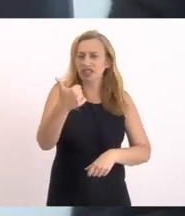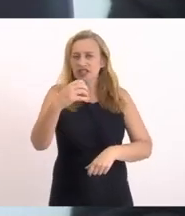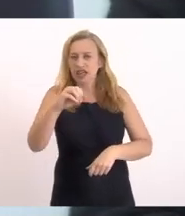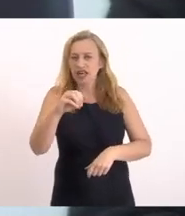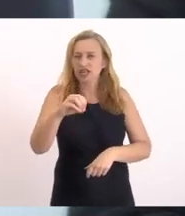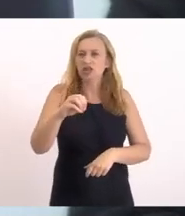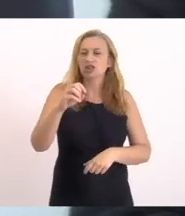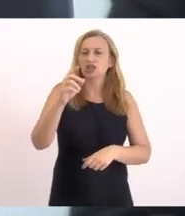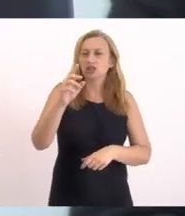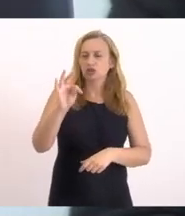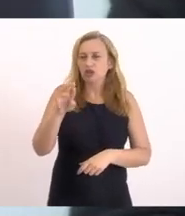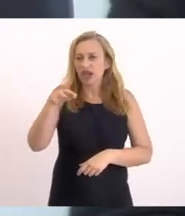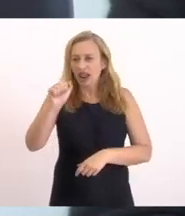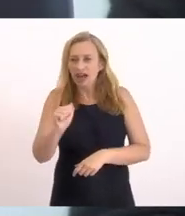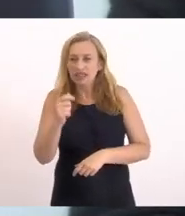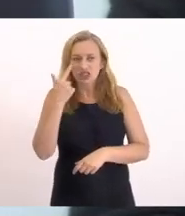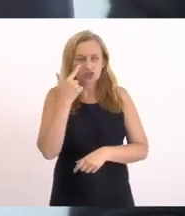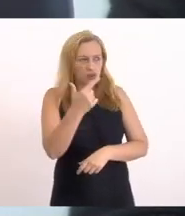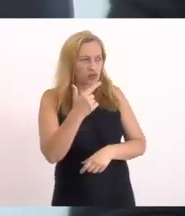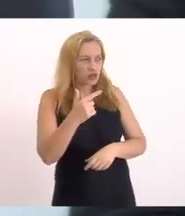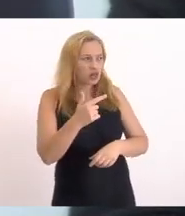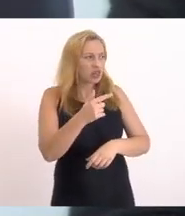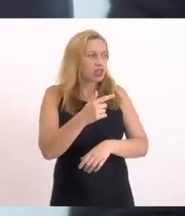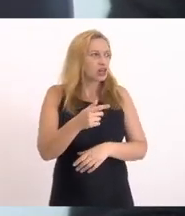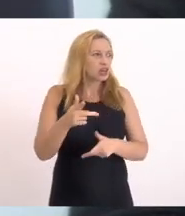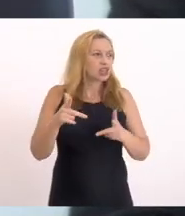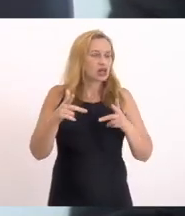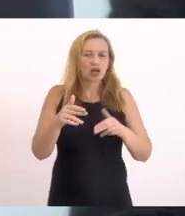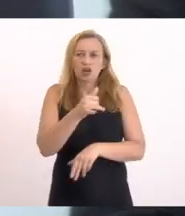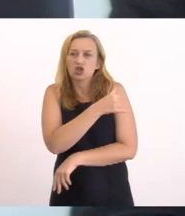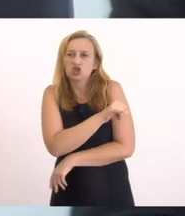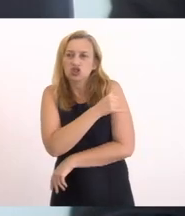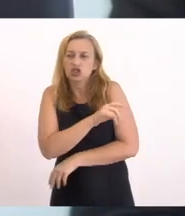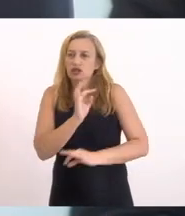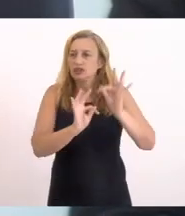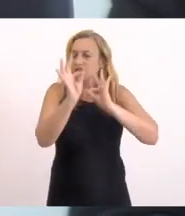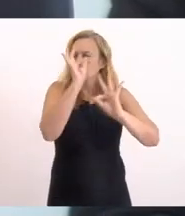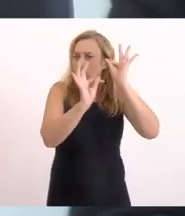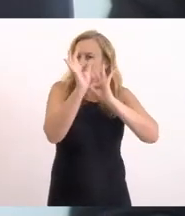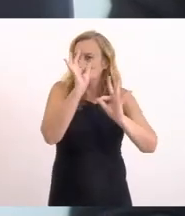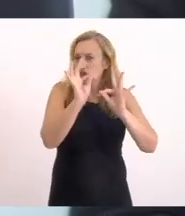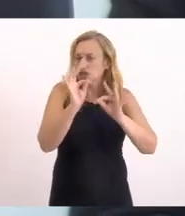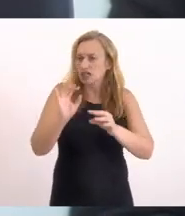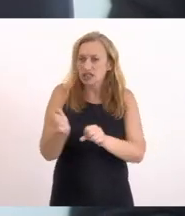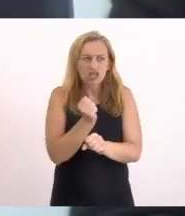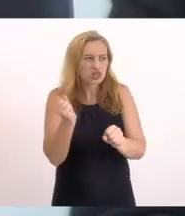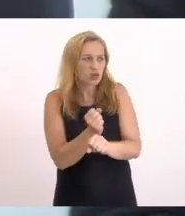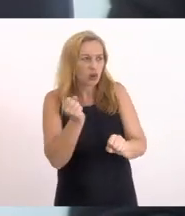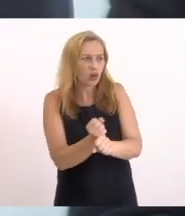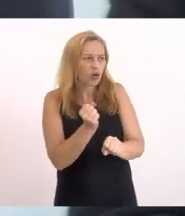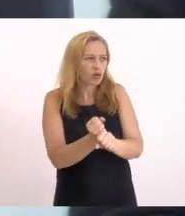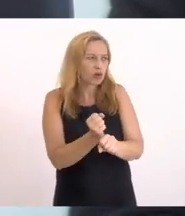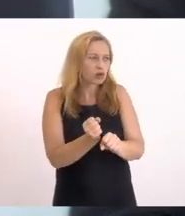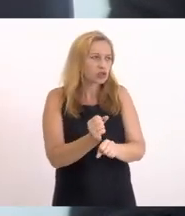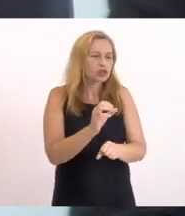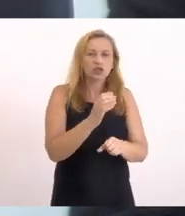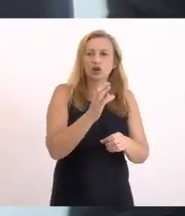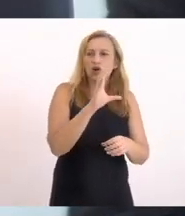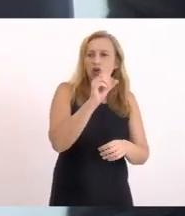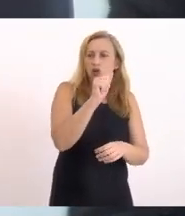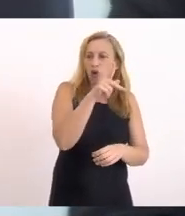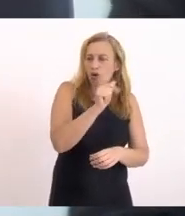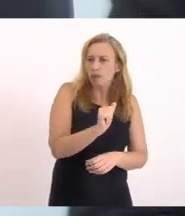for ver Ao redor do mundo E o Rio de Janeiro Não está longe disso De ter tecnologia Como a gente já fez Nessas obras aí Vindo de Copa do Mundo